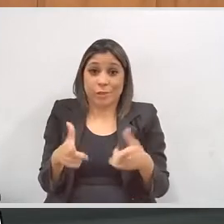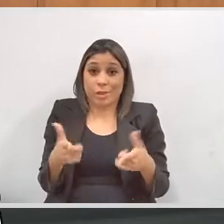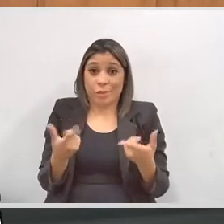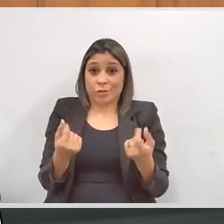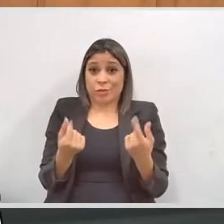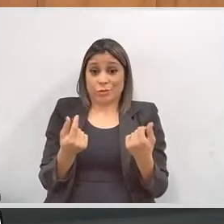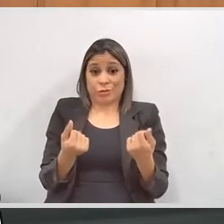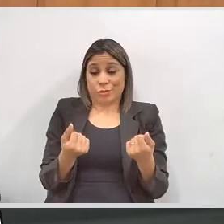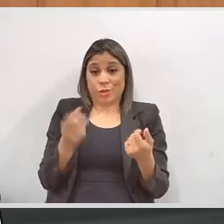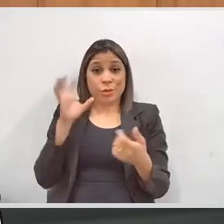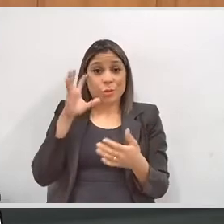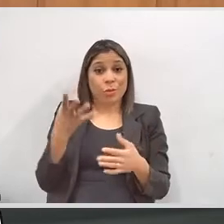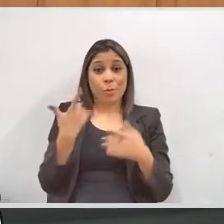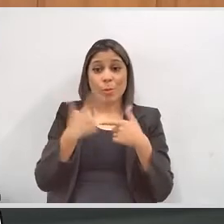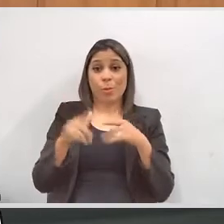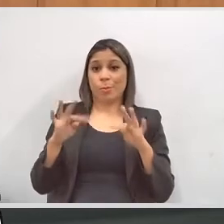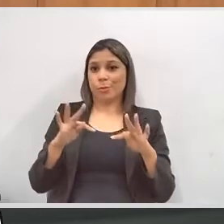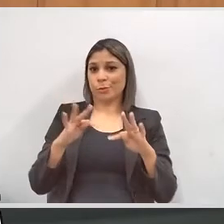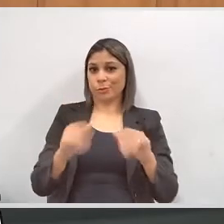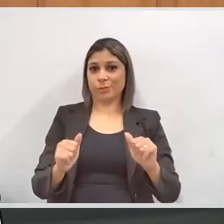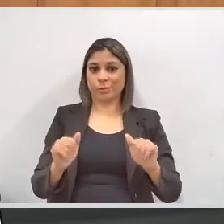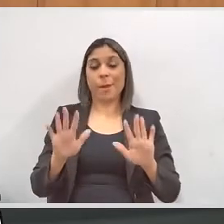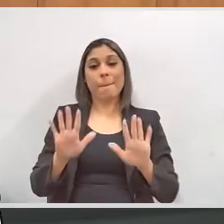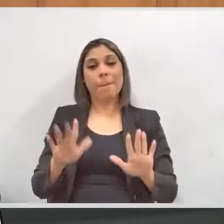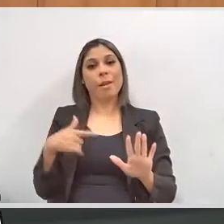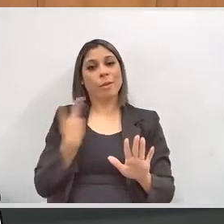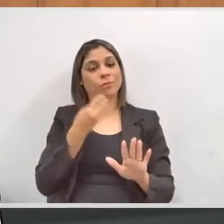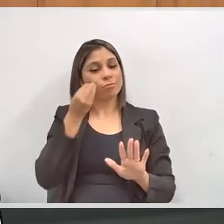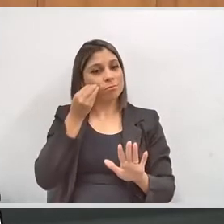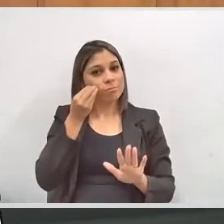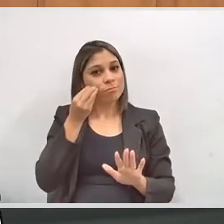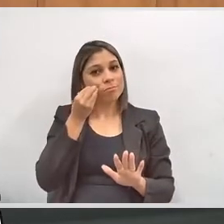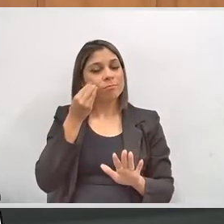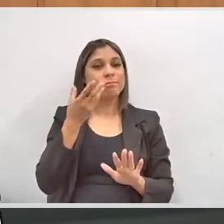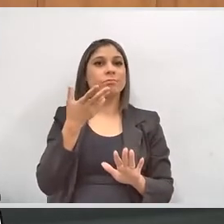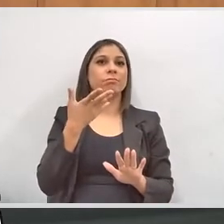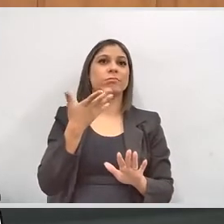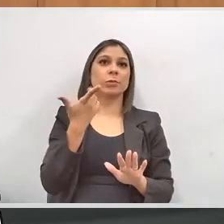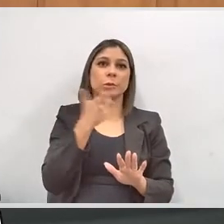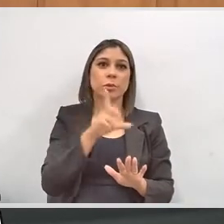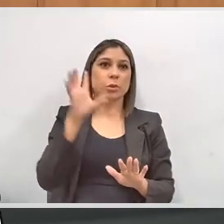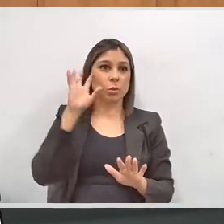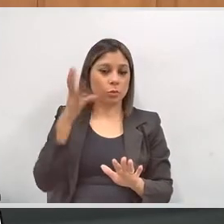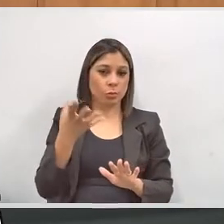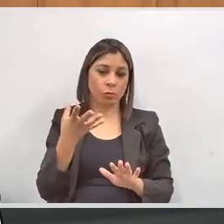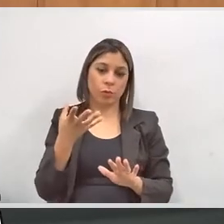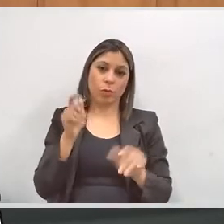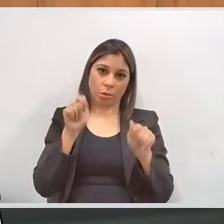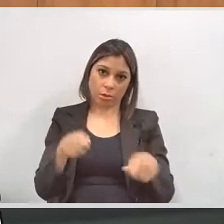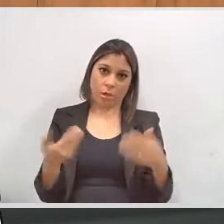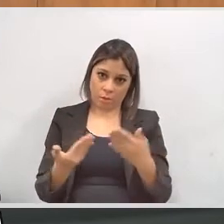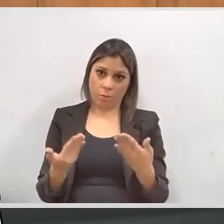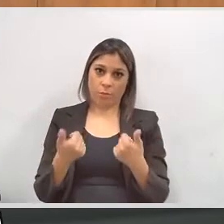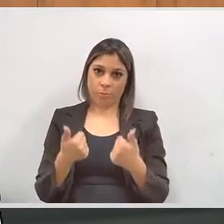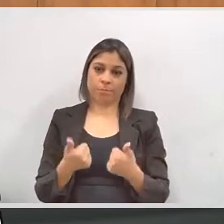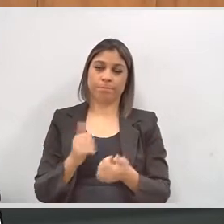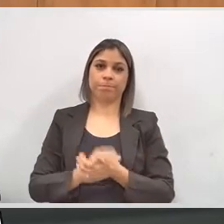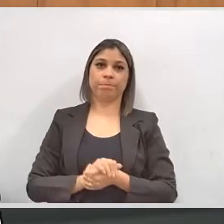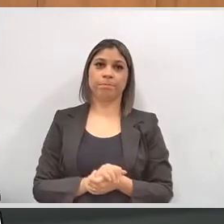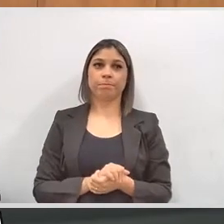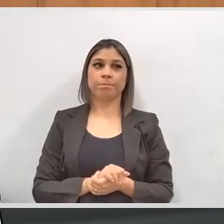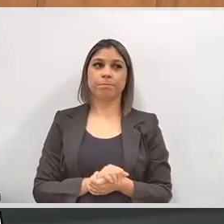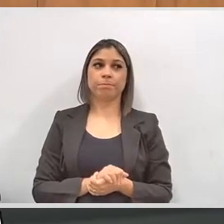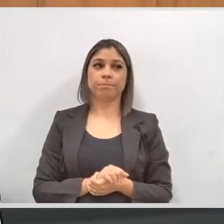temos recursos para atender tudo ao mesmo tempo. Mas estamos fazendo o possível para sanar o que a gente pode no momento.